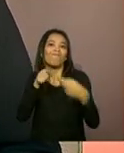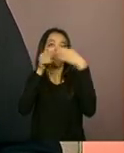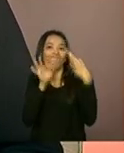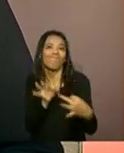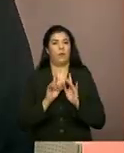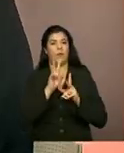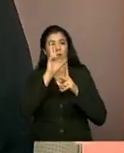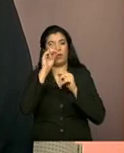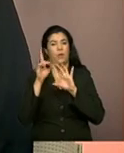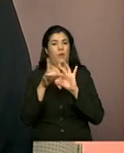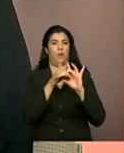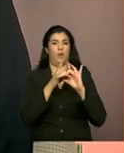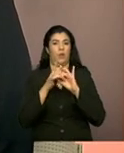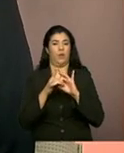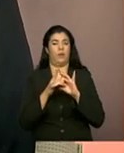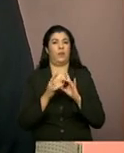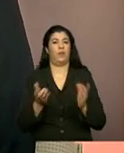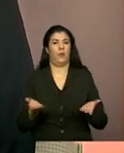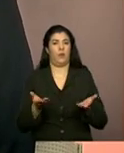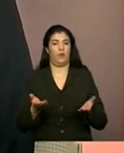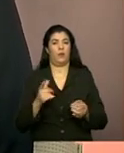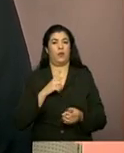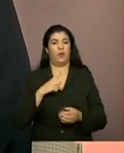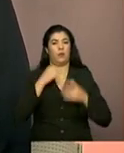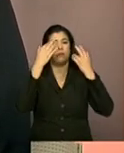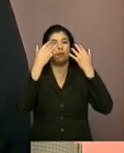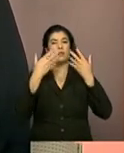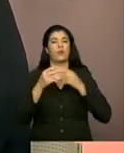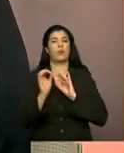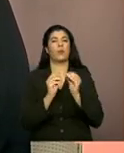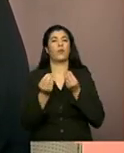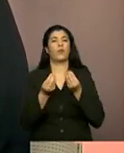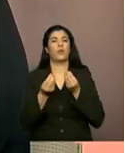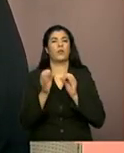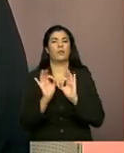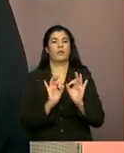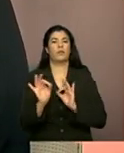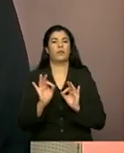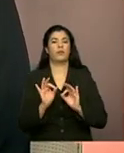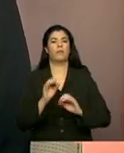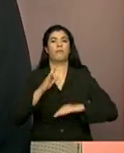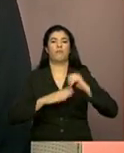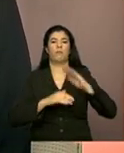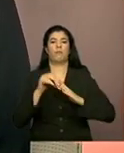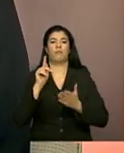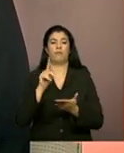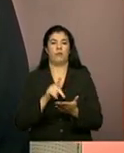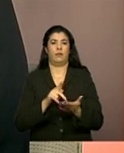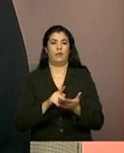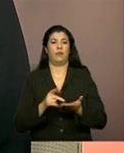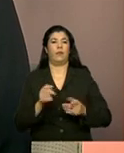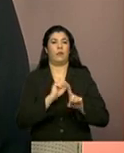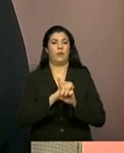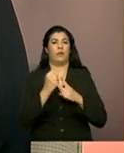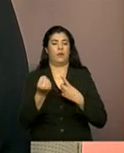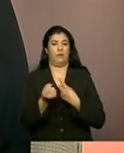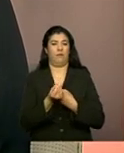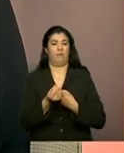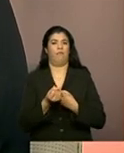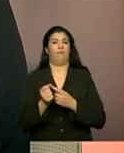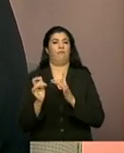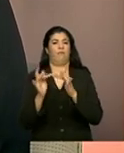né? Com certeza. Neste bloco, vamos falar sobre a organização e execução do serviço de convivência e